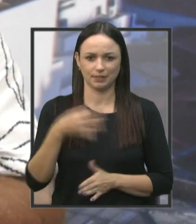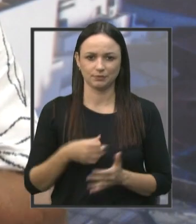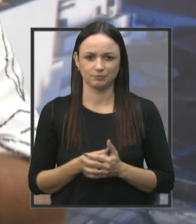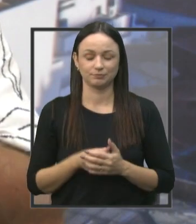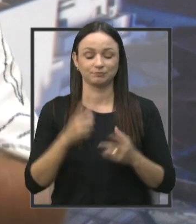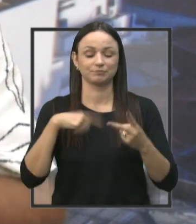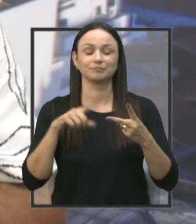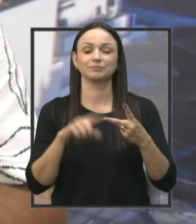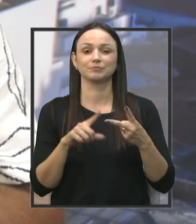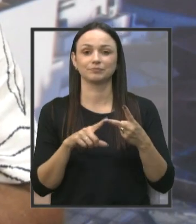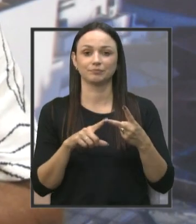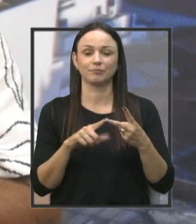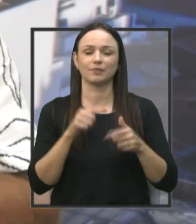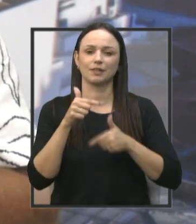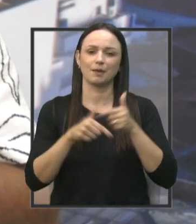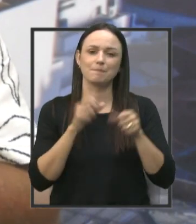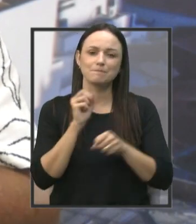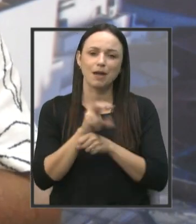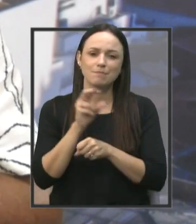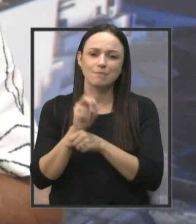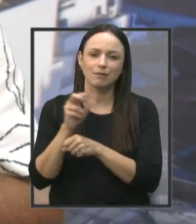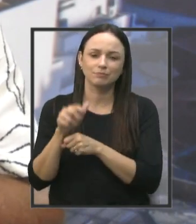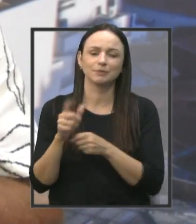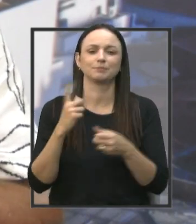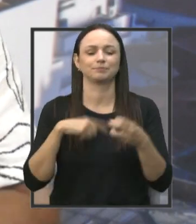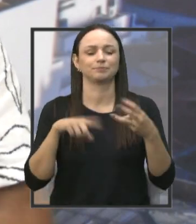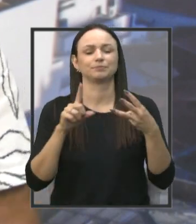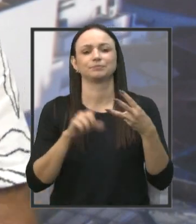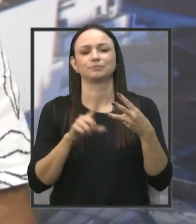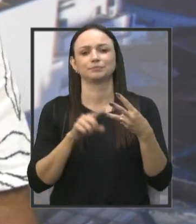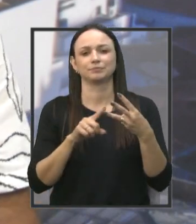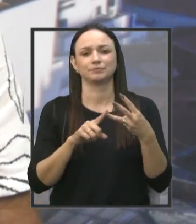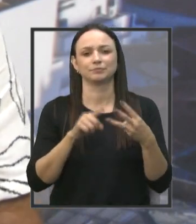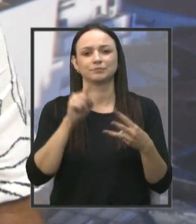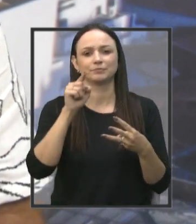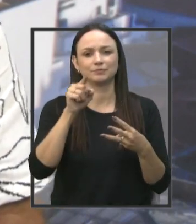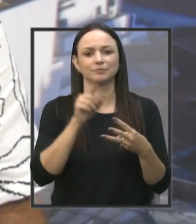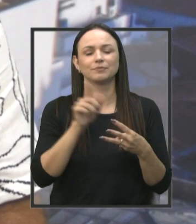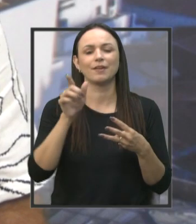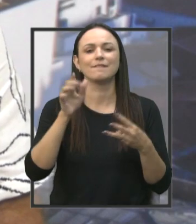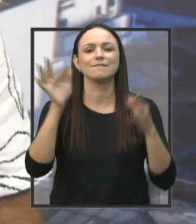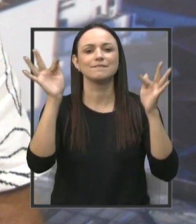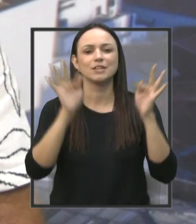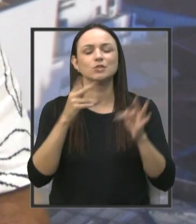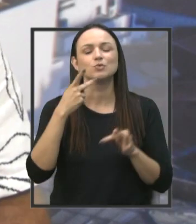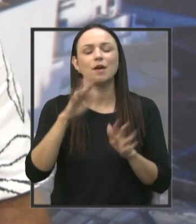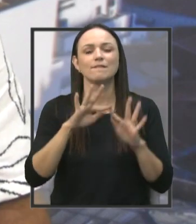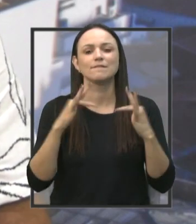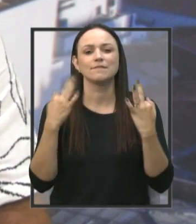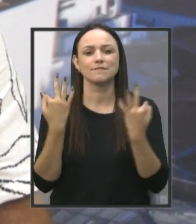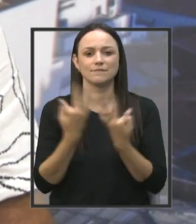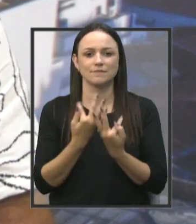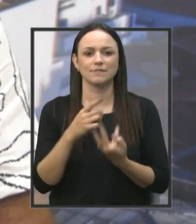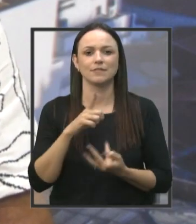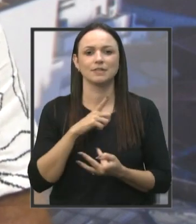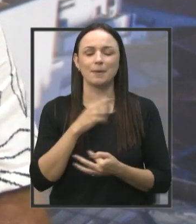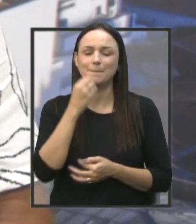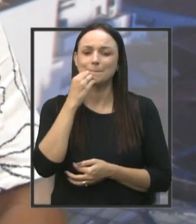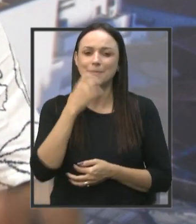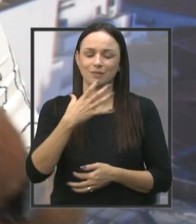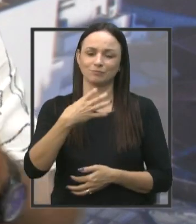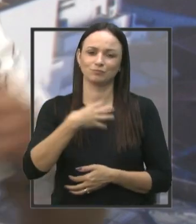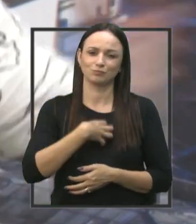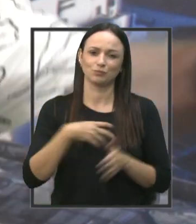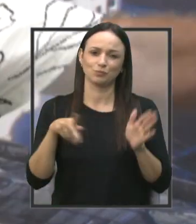Segundo, empregos, terceiro, você vai buscar a felicidade da tua família, quando você estiver bem com você mesmo.